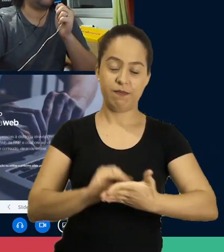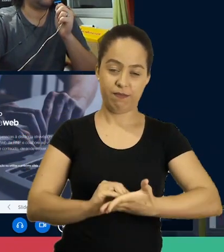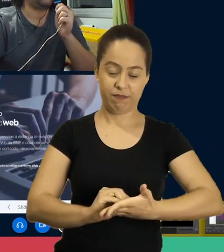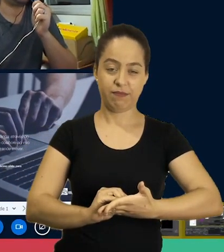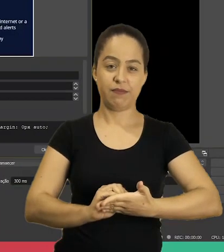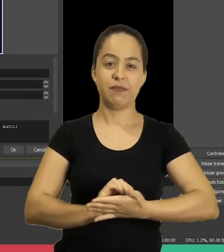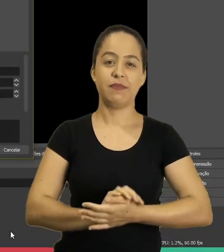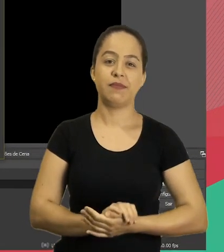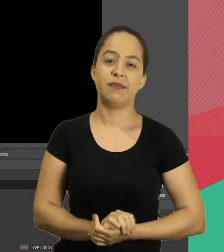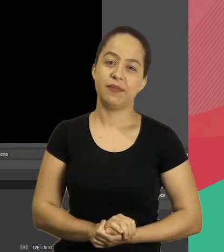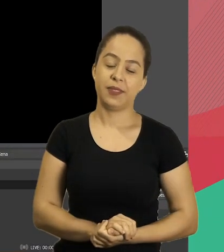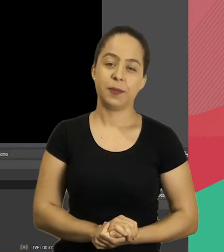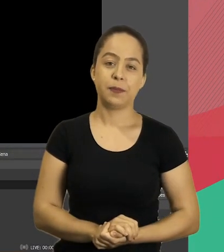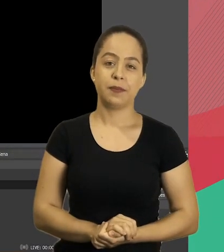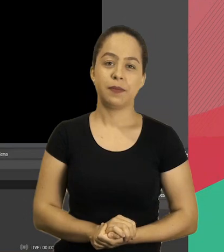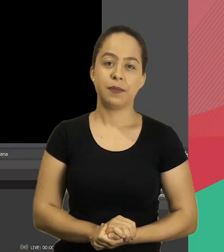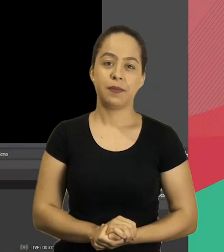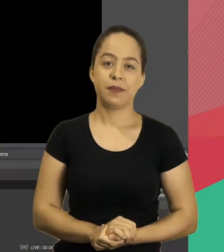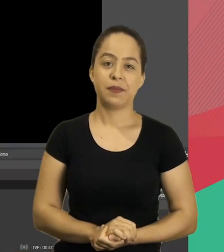dela.